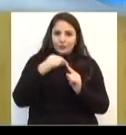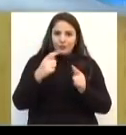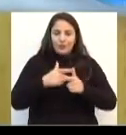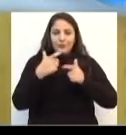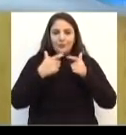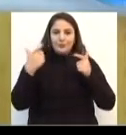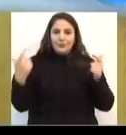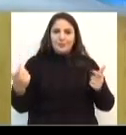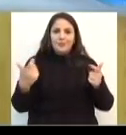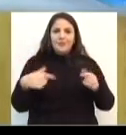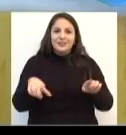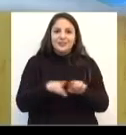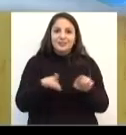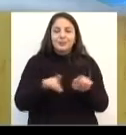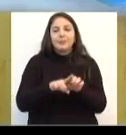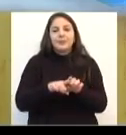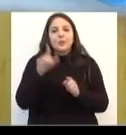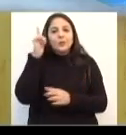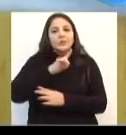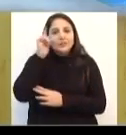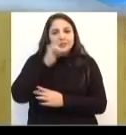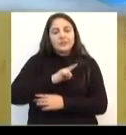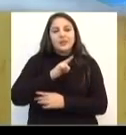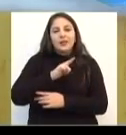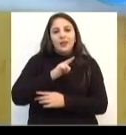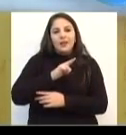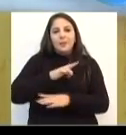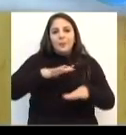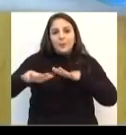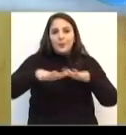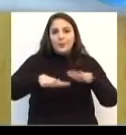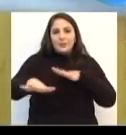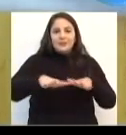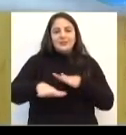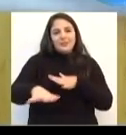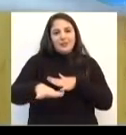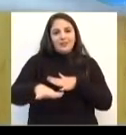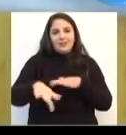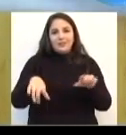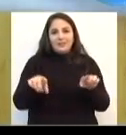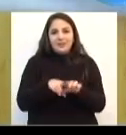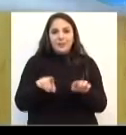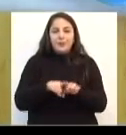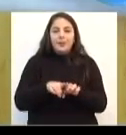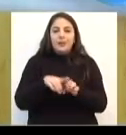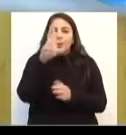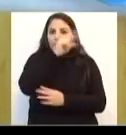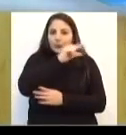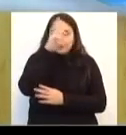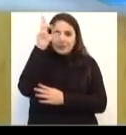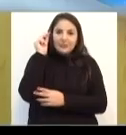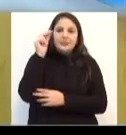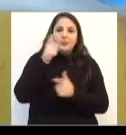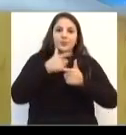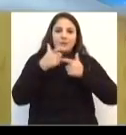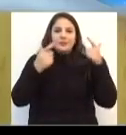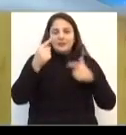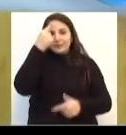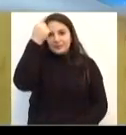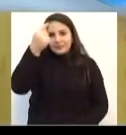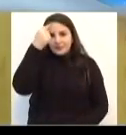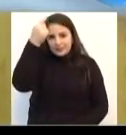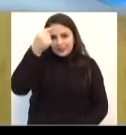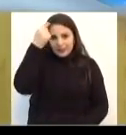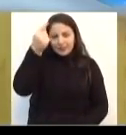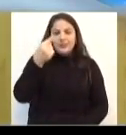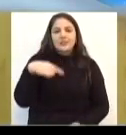muito maior do que vencer esse desafio amigável, realmente imobilizar, eu acho que o município, ele vem crescendo nesse intuito, né,